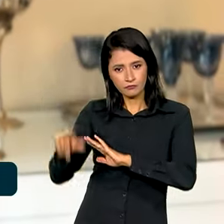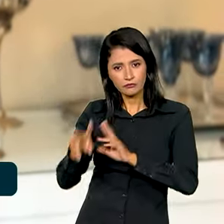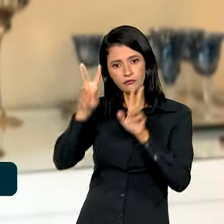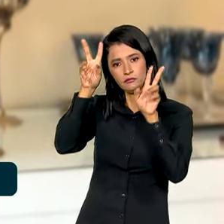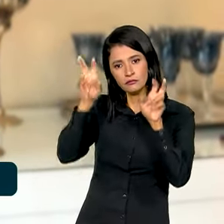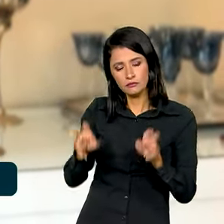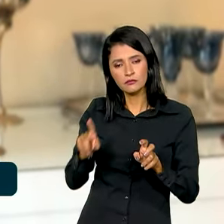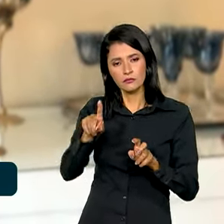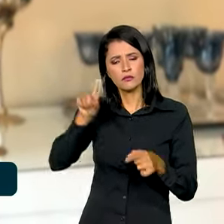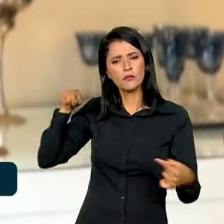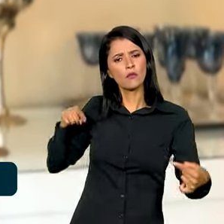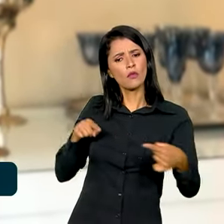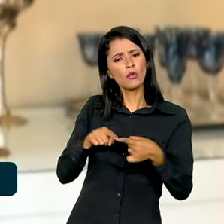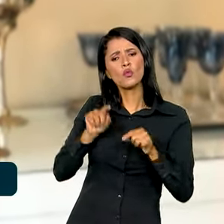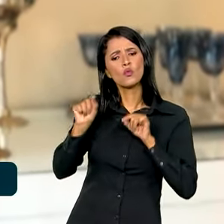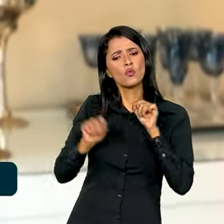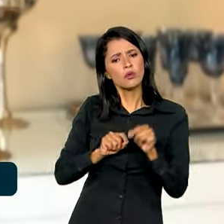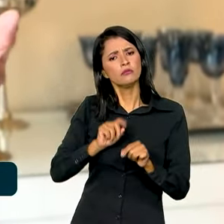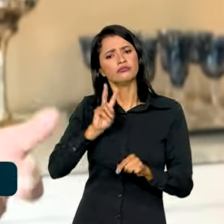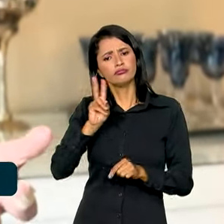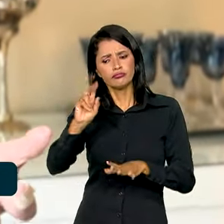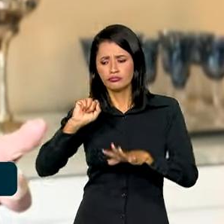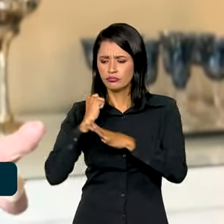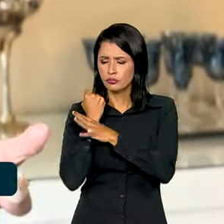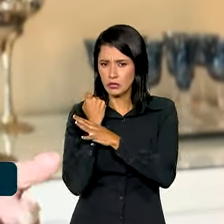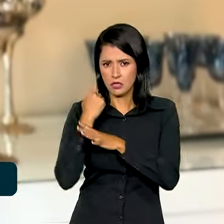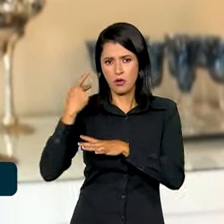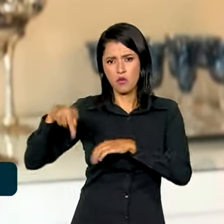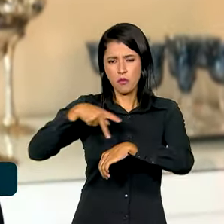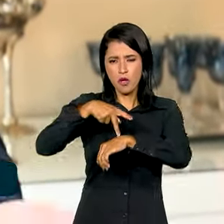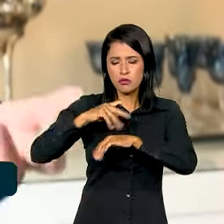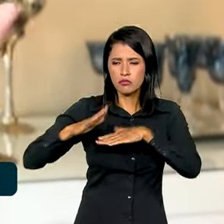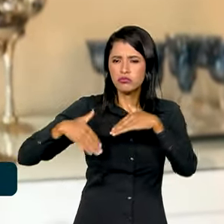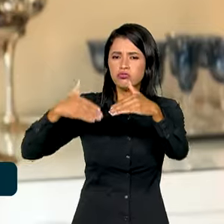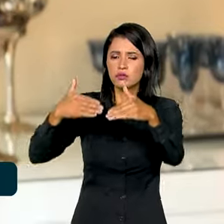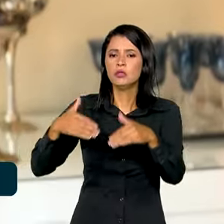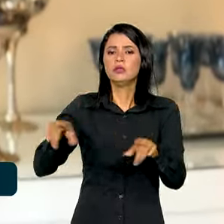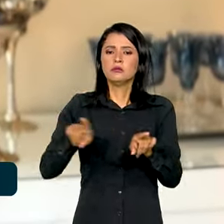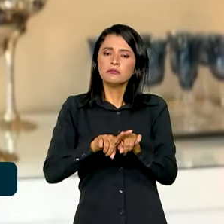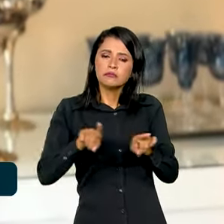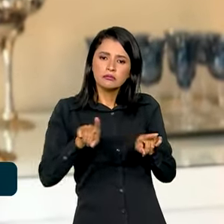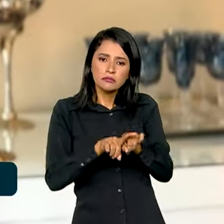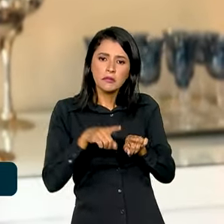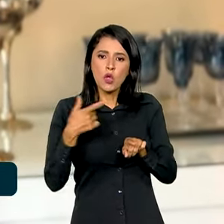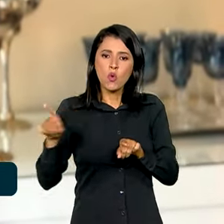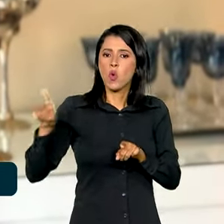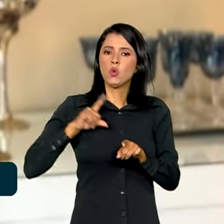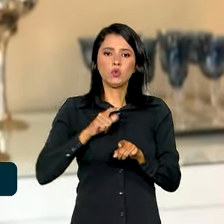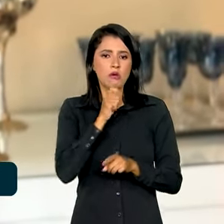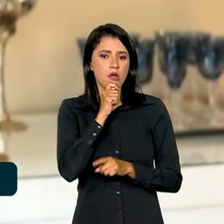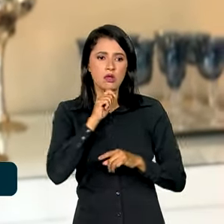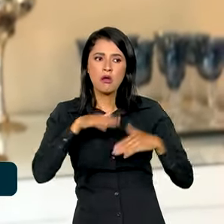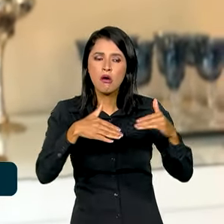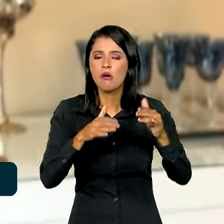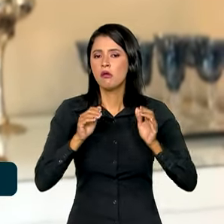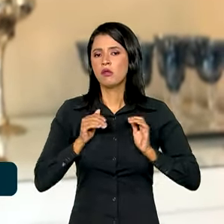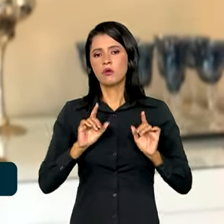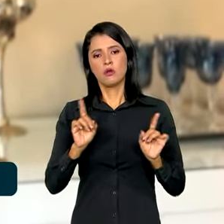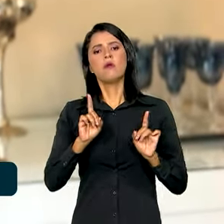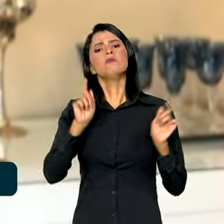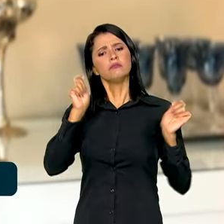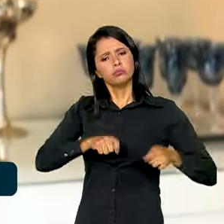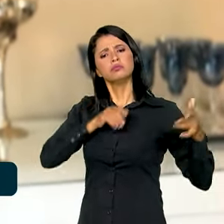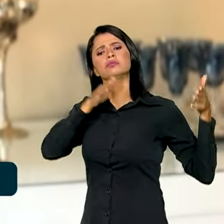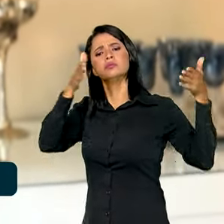é garantir que não só os países desenvolvidos, mas também os não desenvolvidos, possam